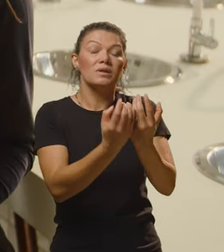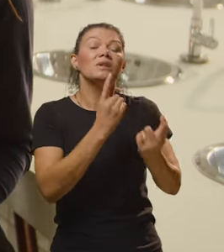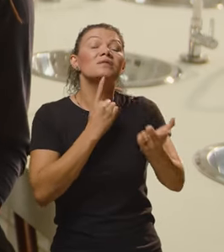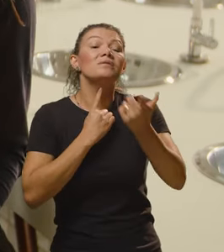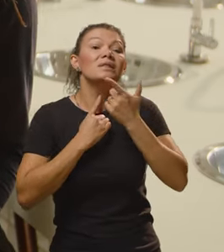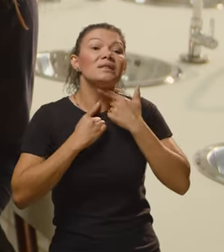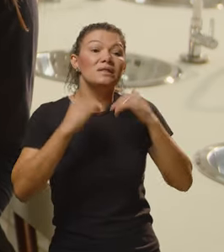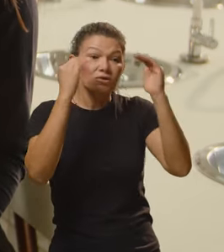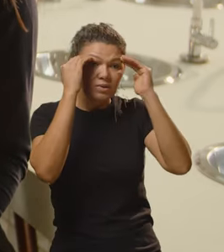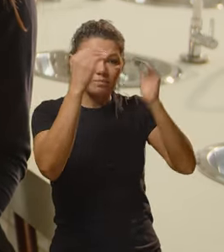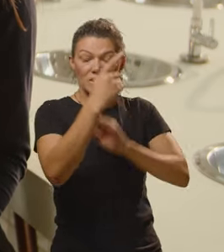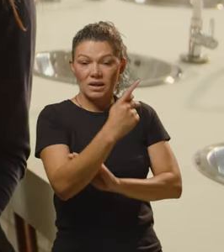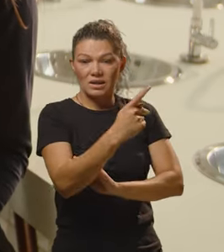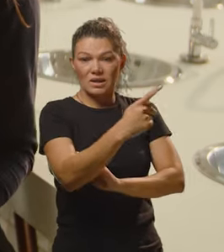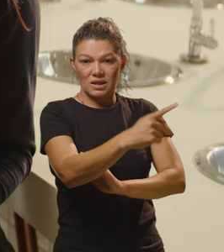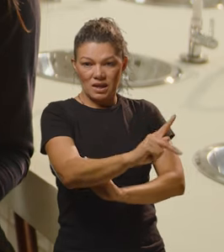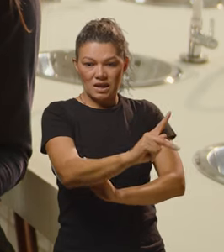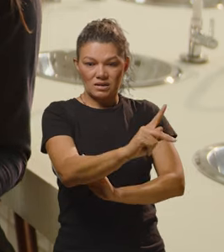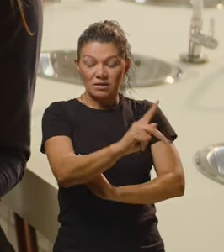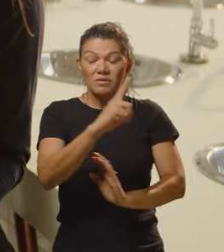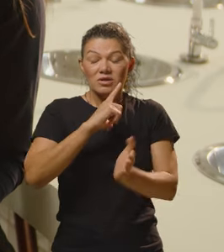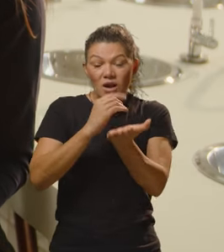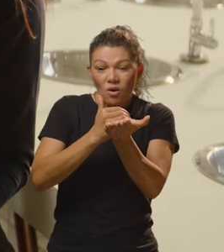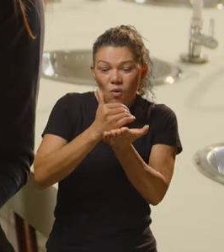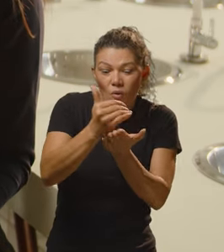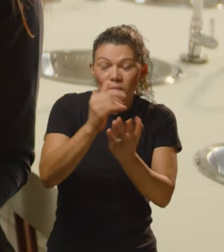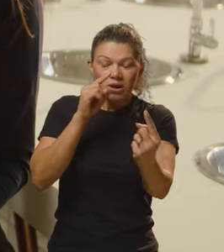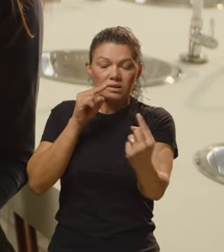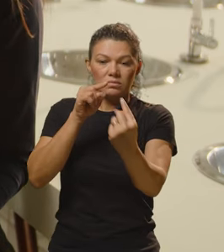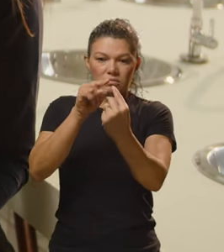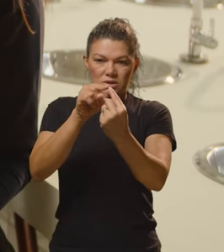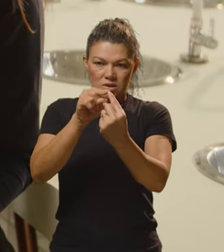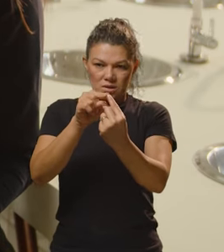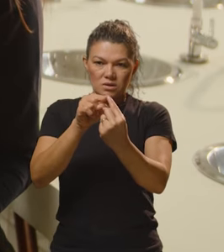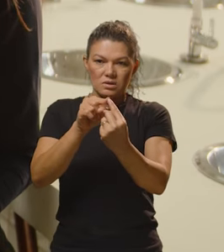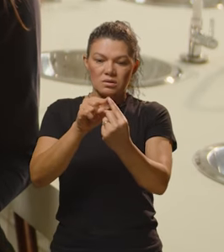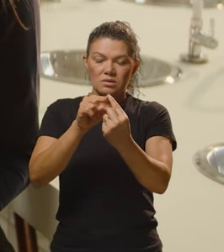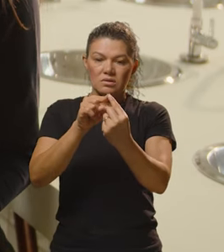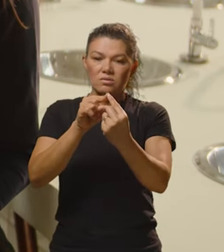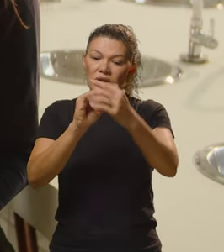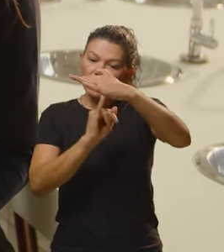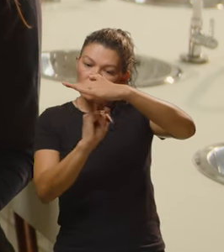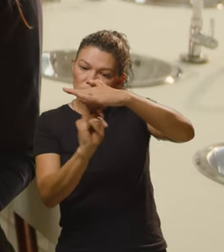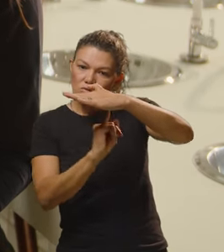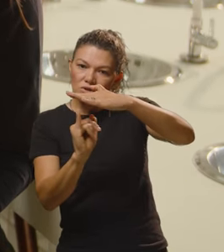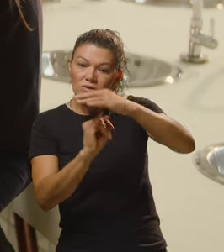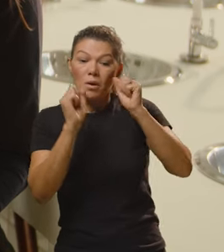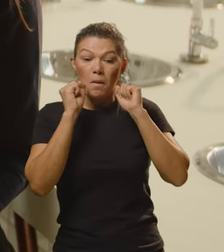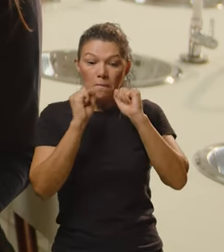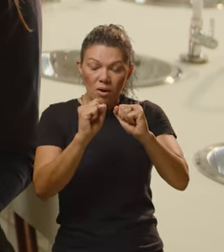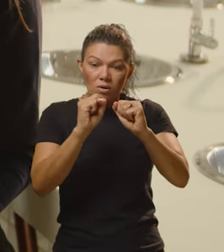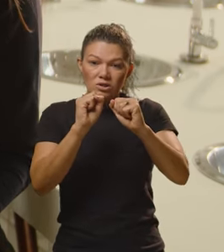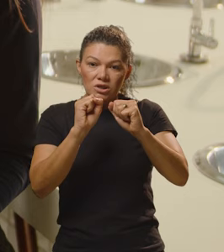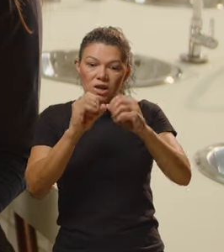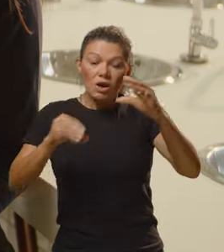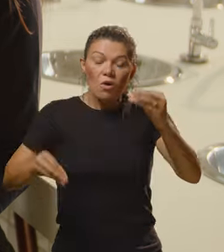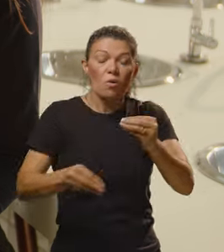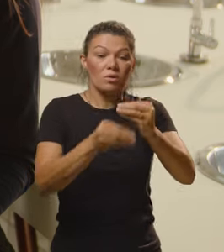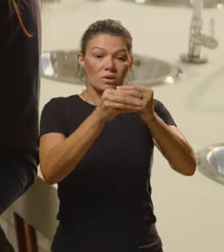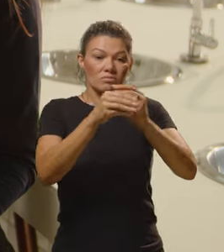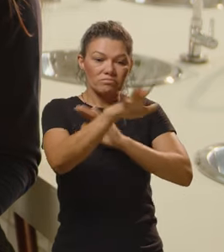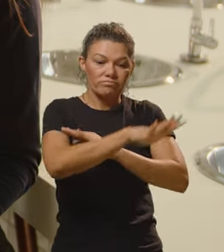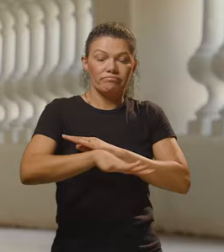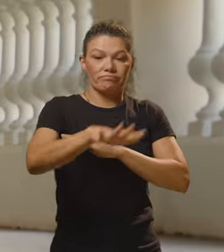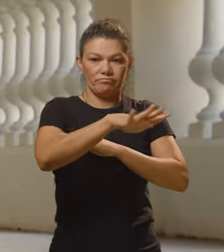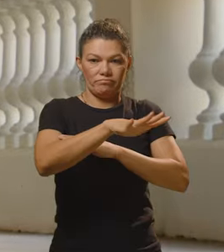para ver o que essa comunidade deseja. Então ele já vem com um propósito, o que o instituto pode contribuir naquela